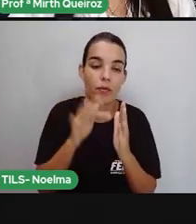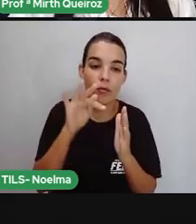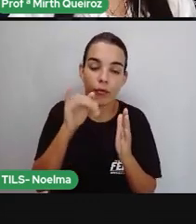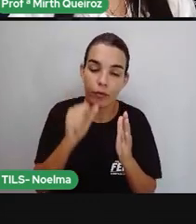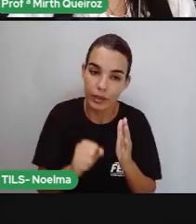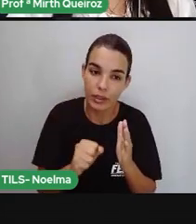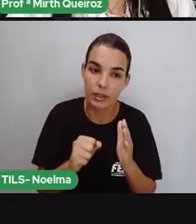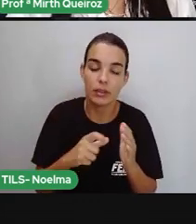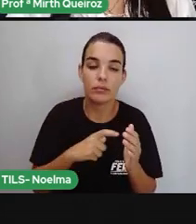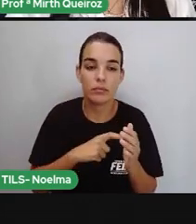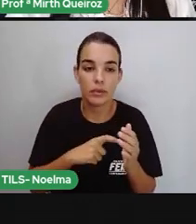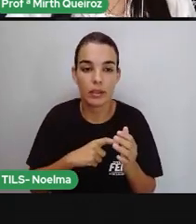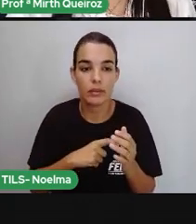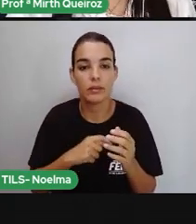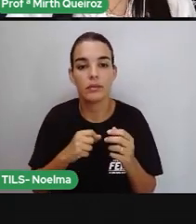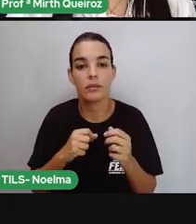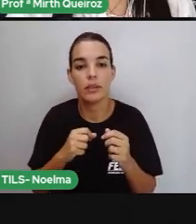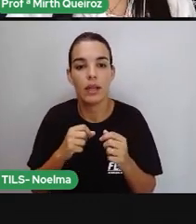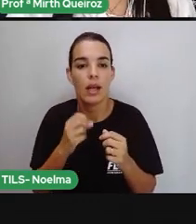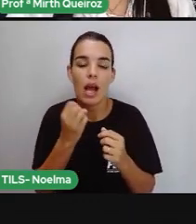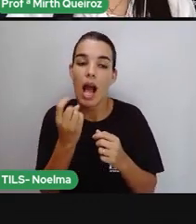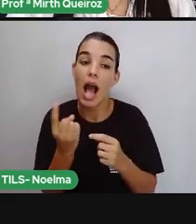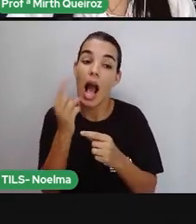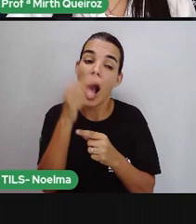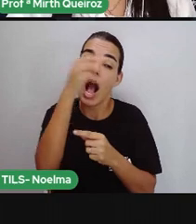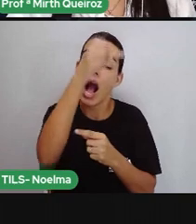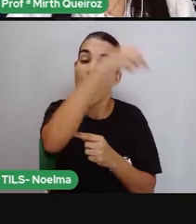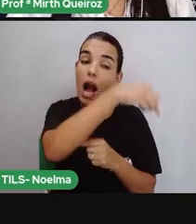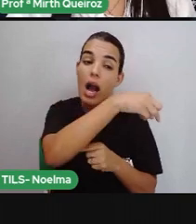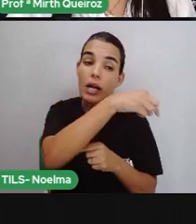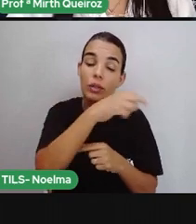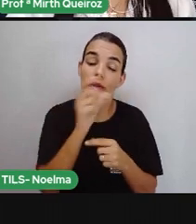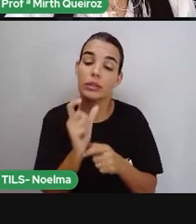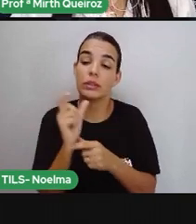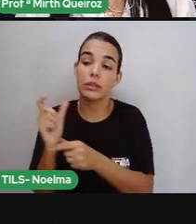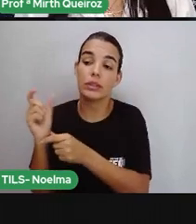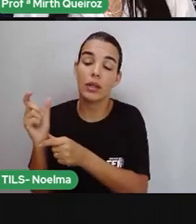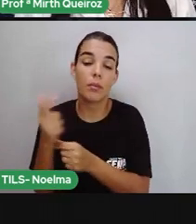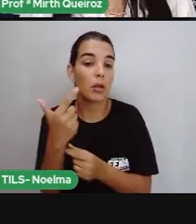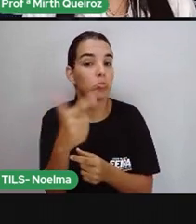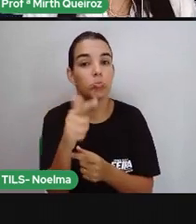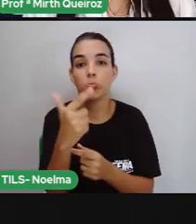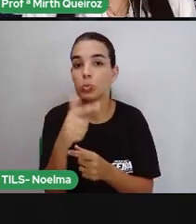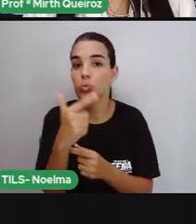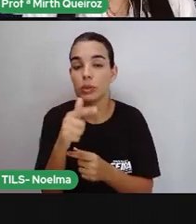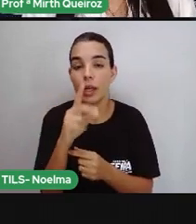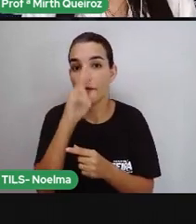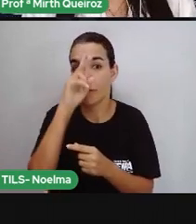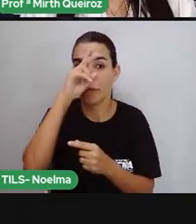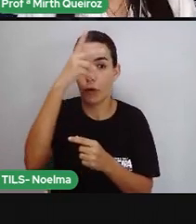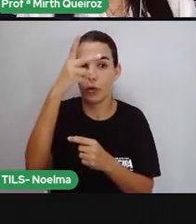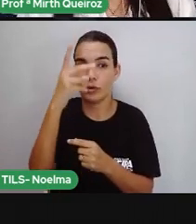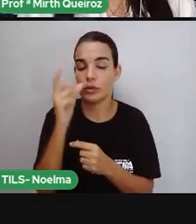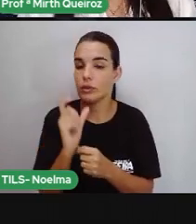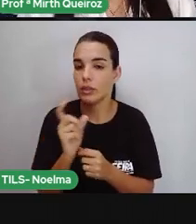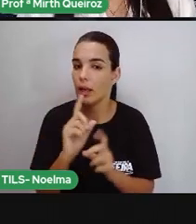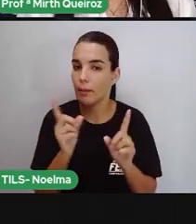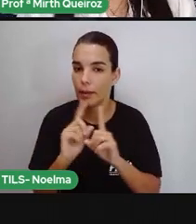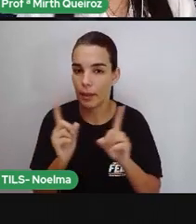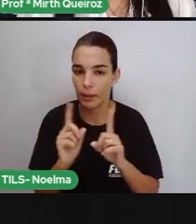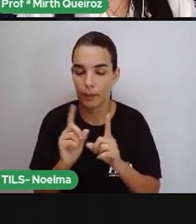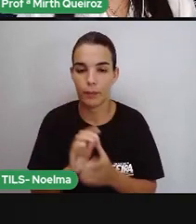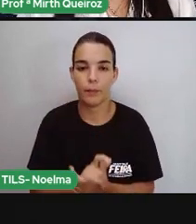É a antepenúltima. E as outras sílabas que vêm antes dessa antepenúltima não têm valor nenhum, certo?